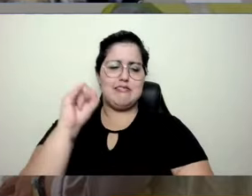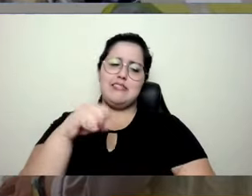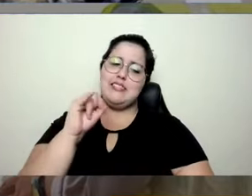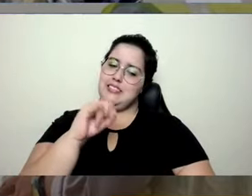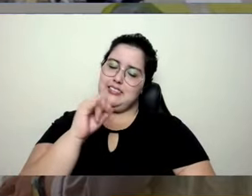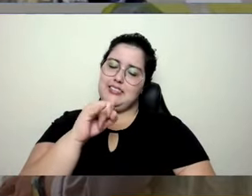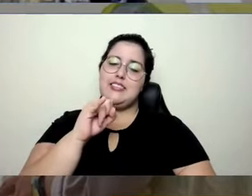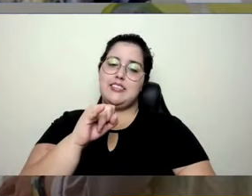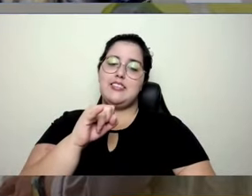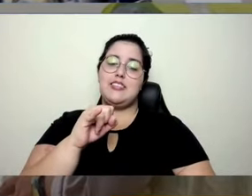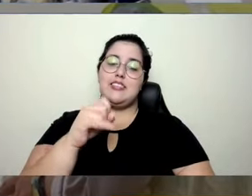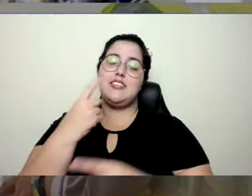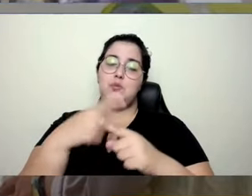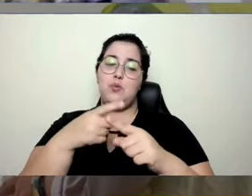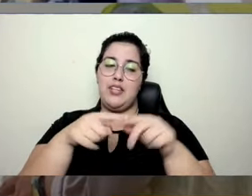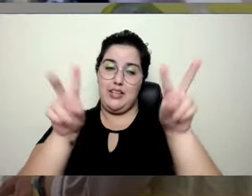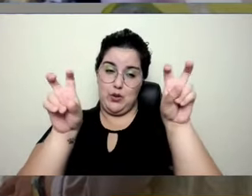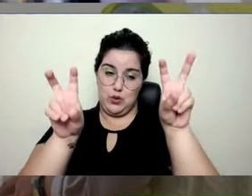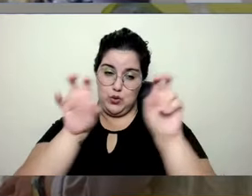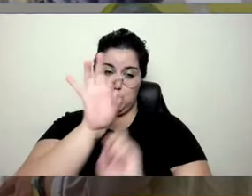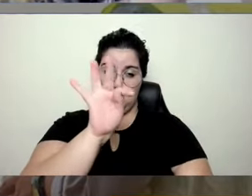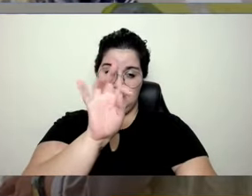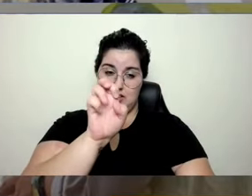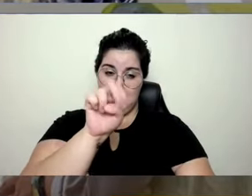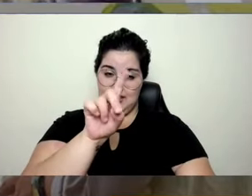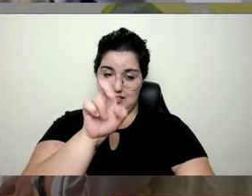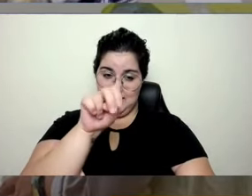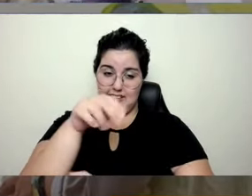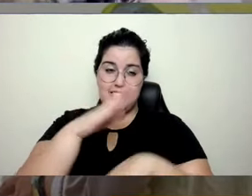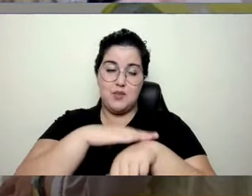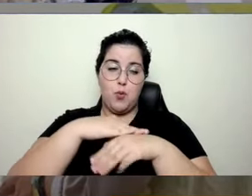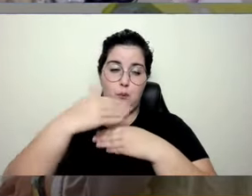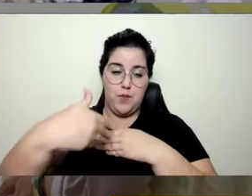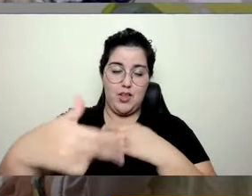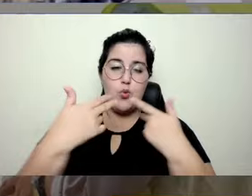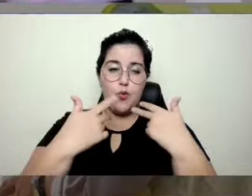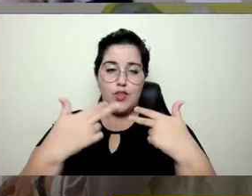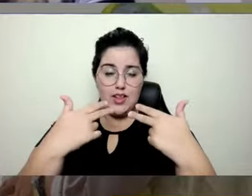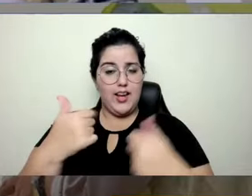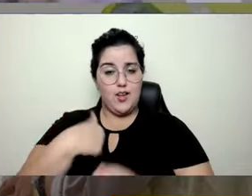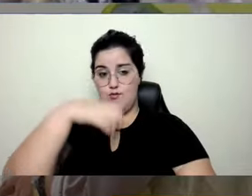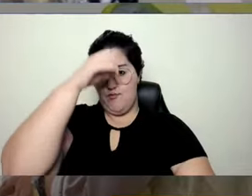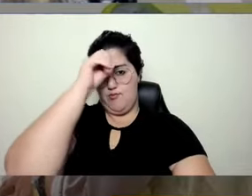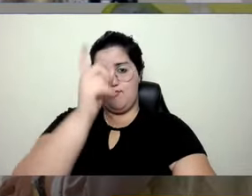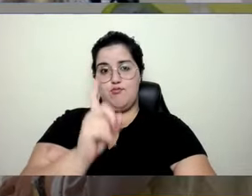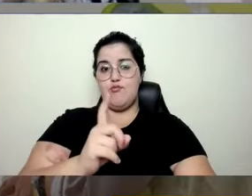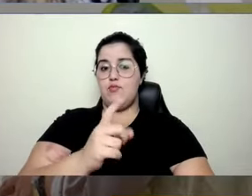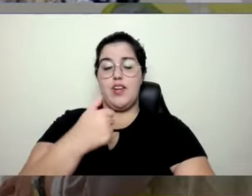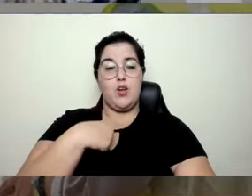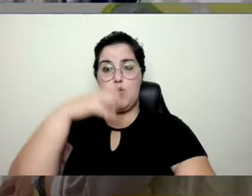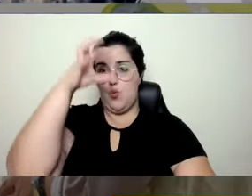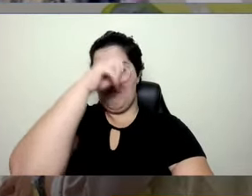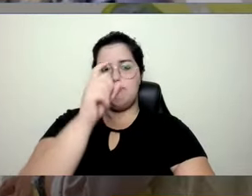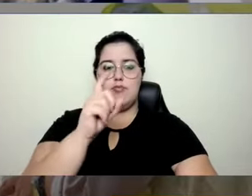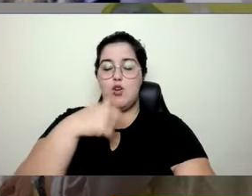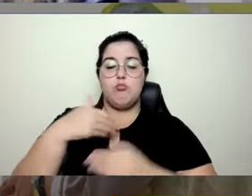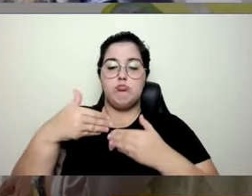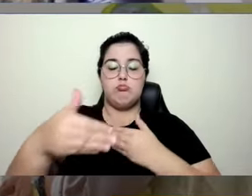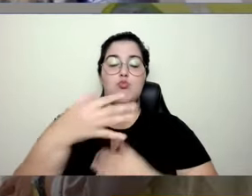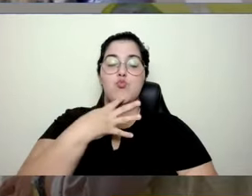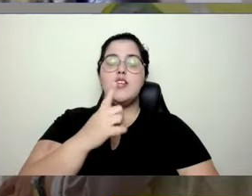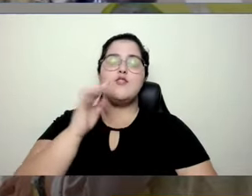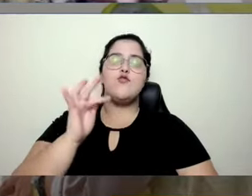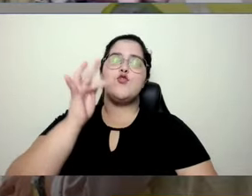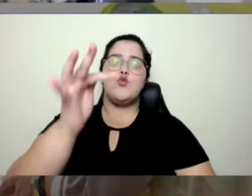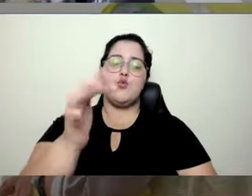que para falar de tendência, eu não saquei, eu não sabia dessas tendências, não conseguia prever. Anderson